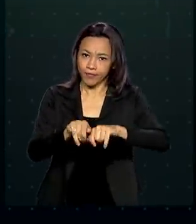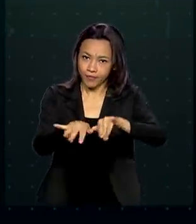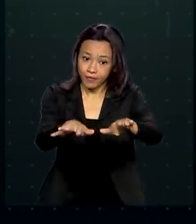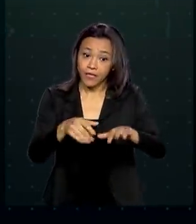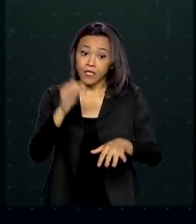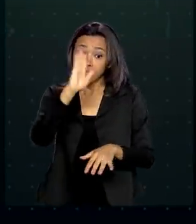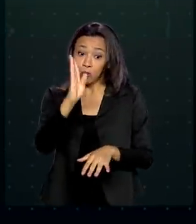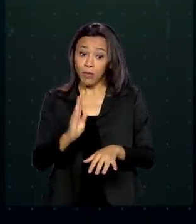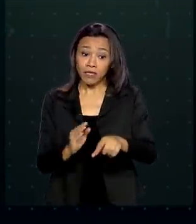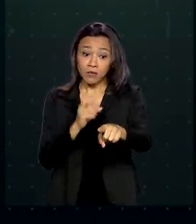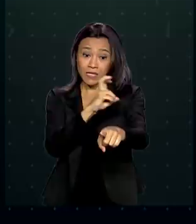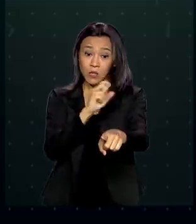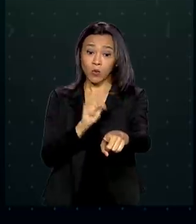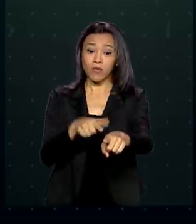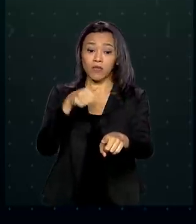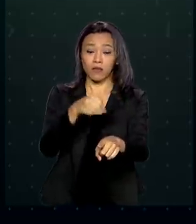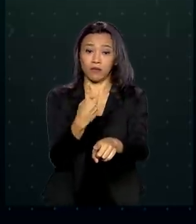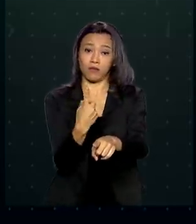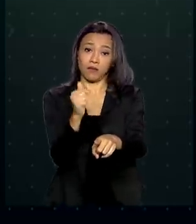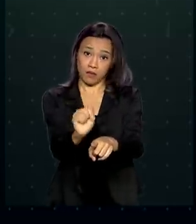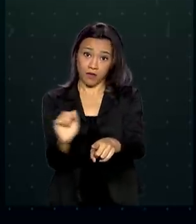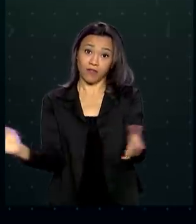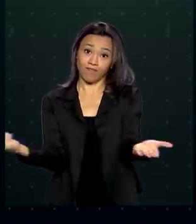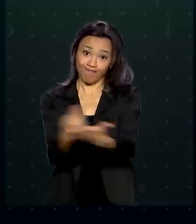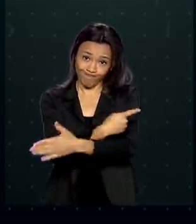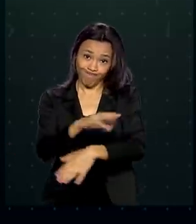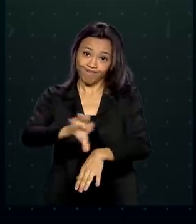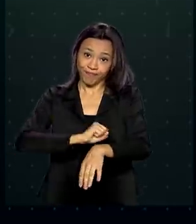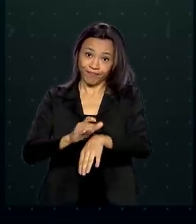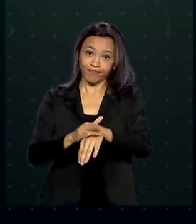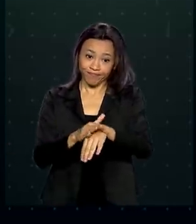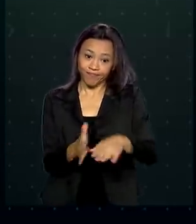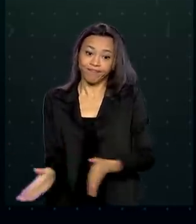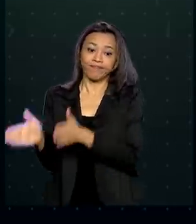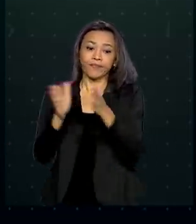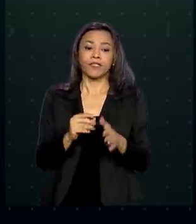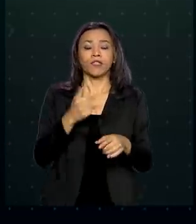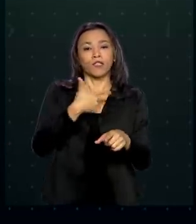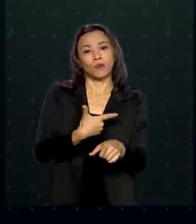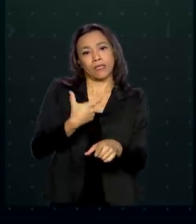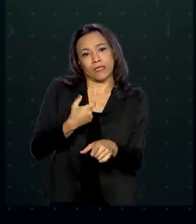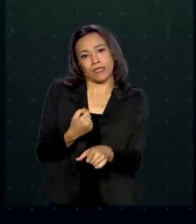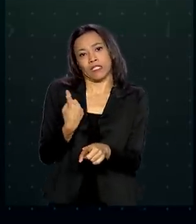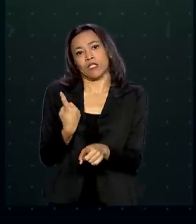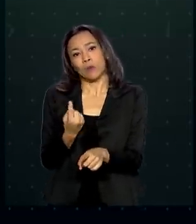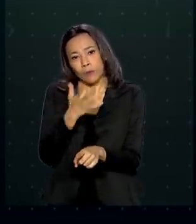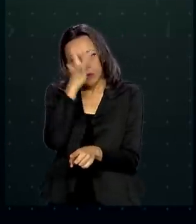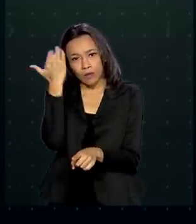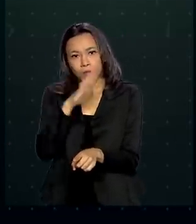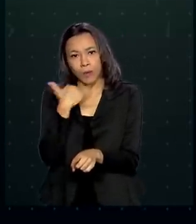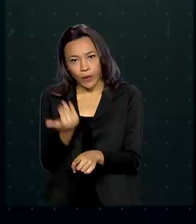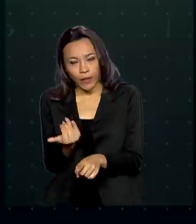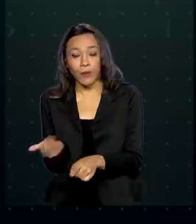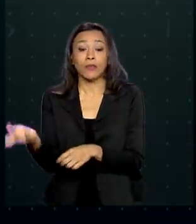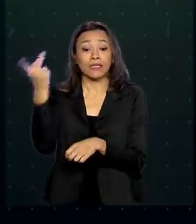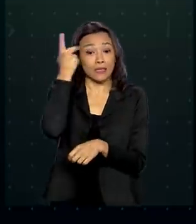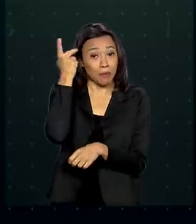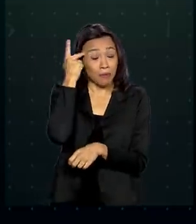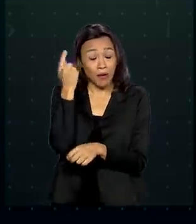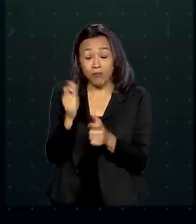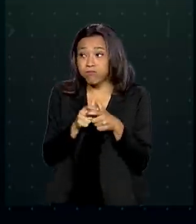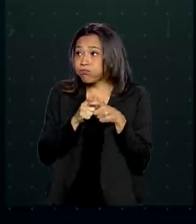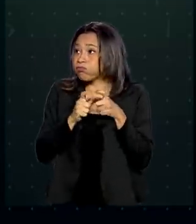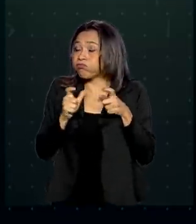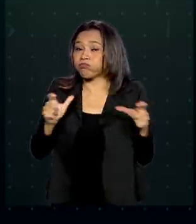.717 casos e 201 pessoas morreram pela doença. São Paulo segue com o maior